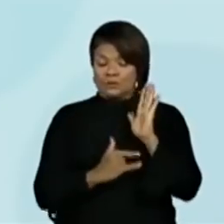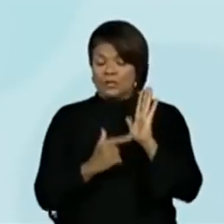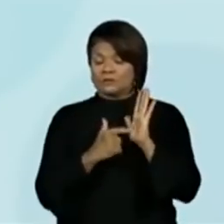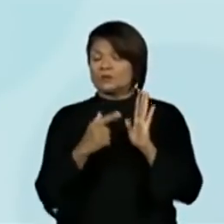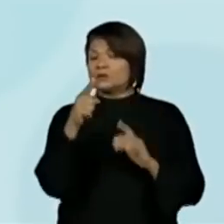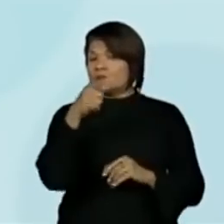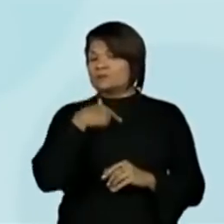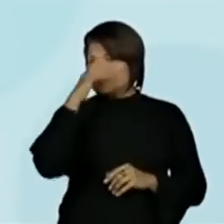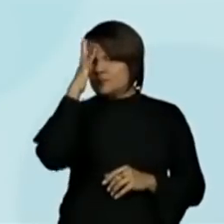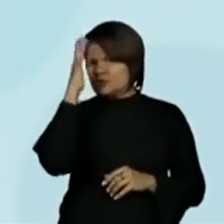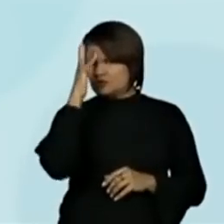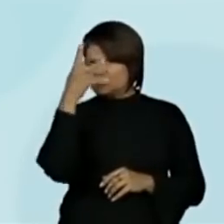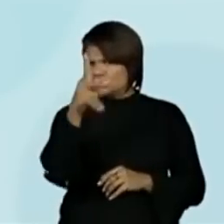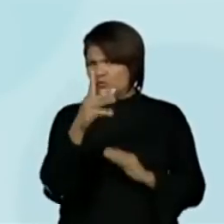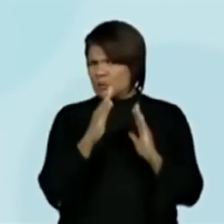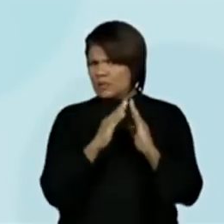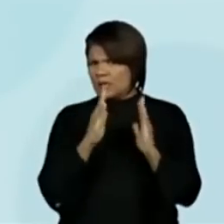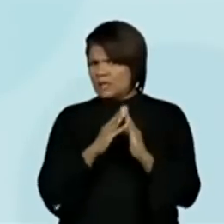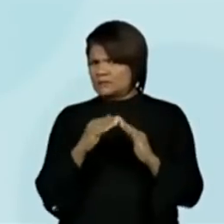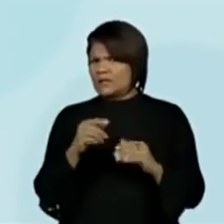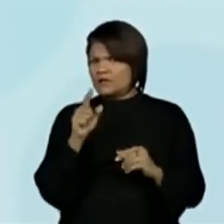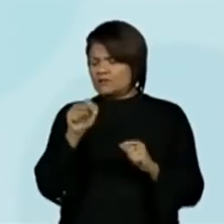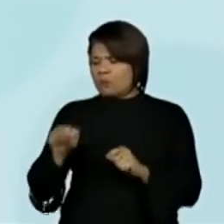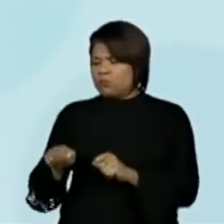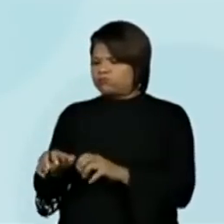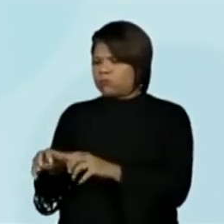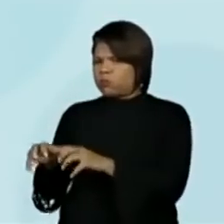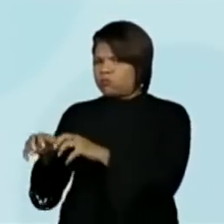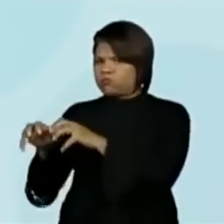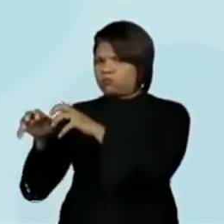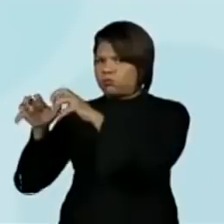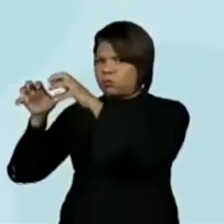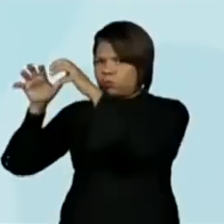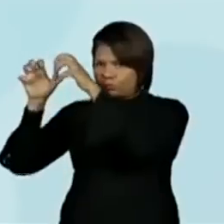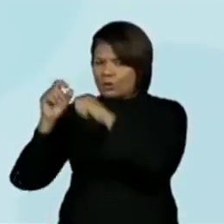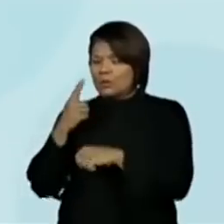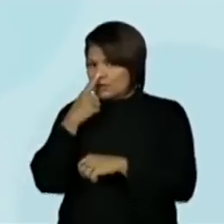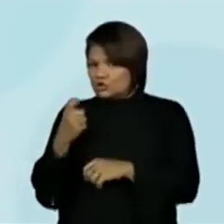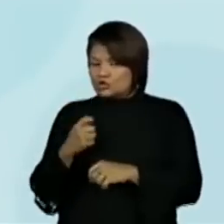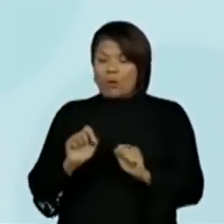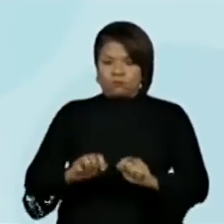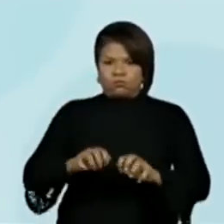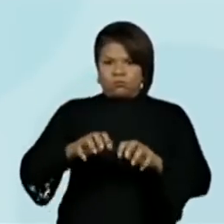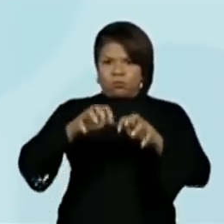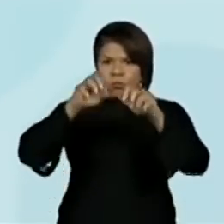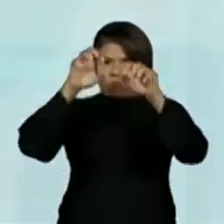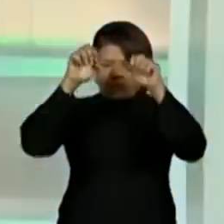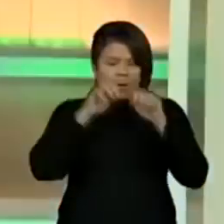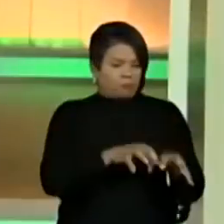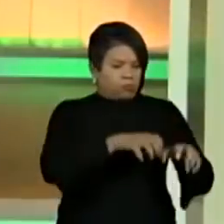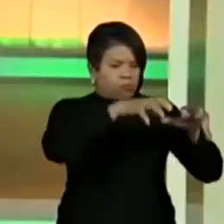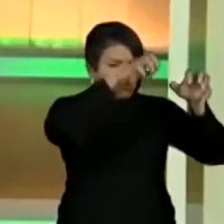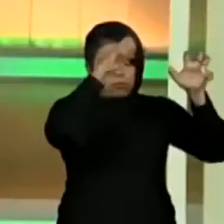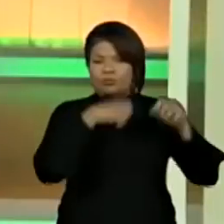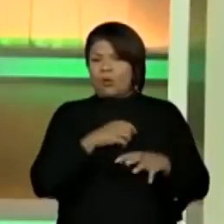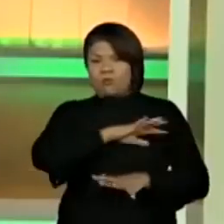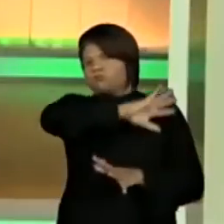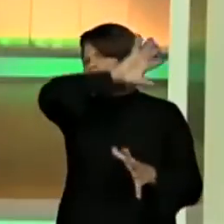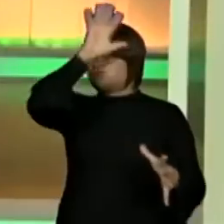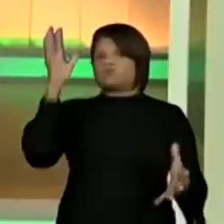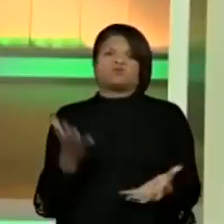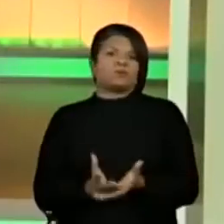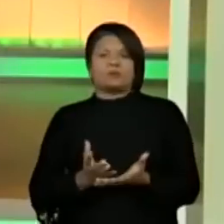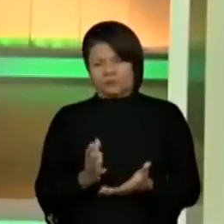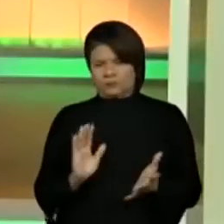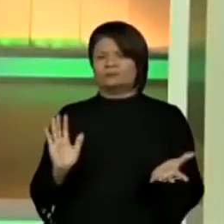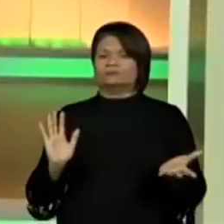você na sua casa produzindo, outra pessoa produzindo, é a quantidade. Esse é o maior problema do lixo.